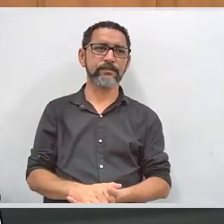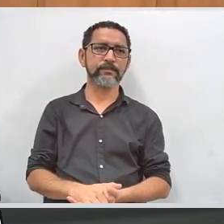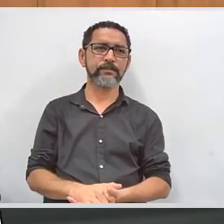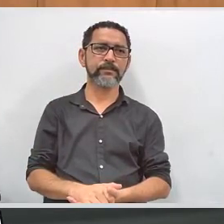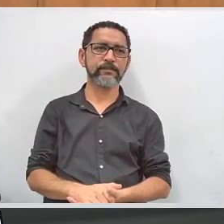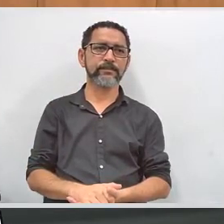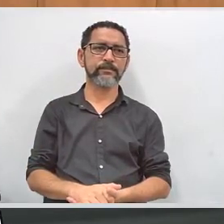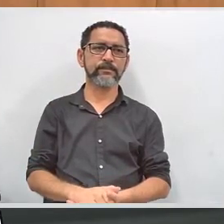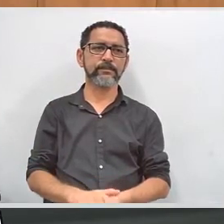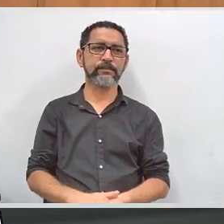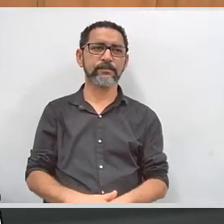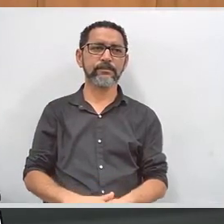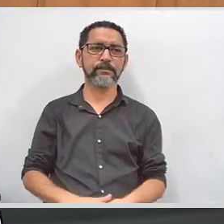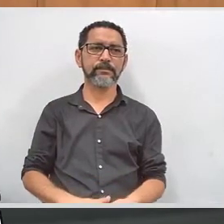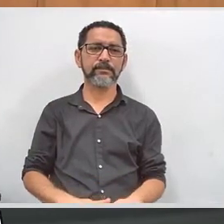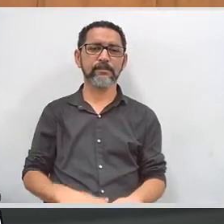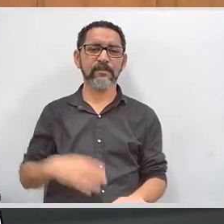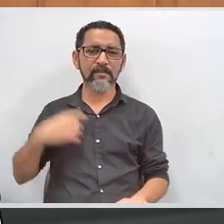Oi,